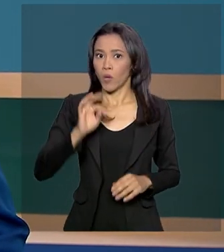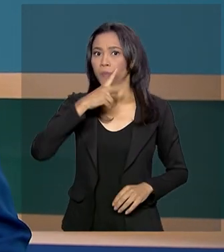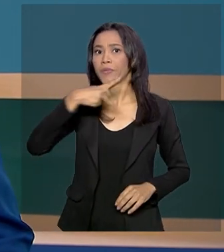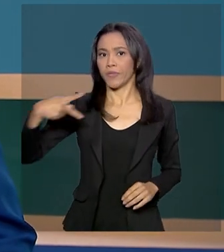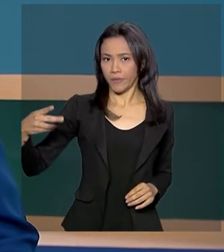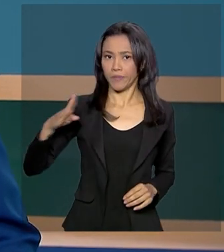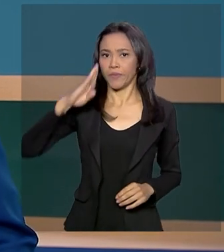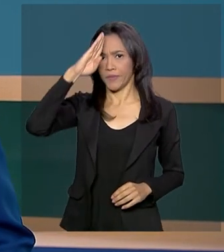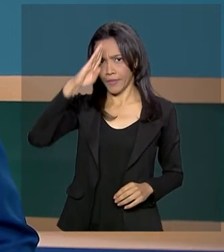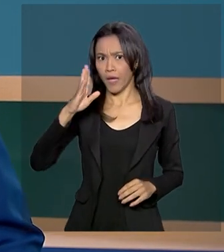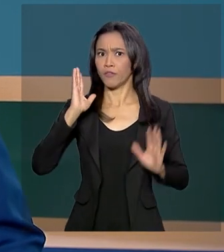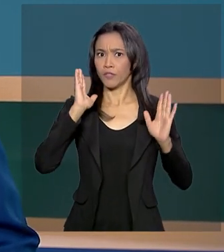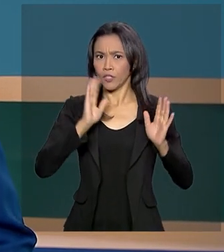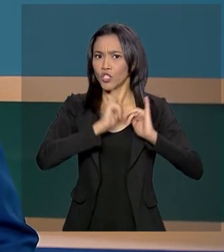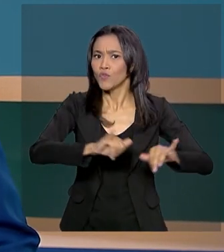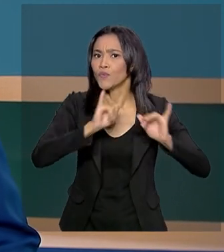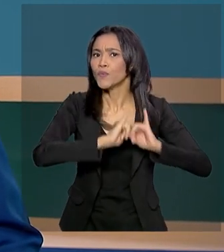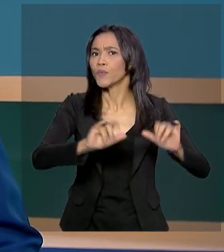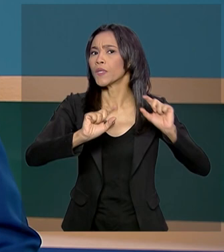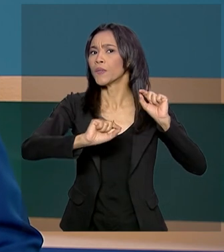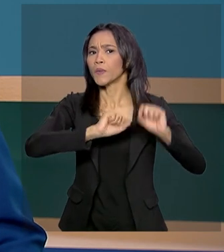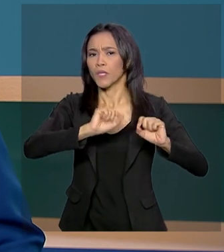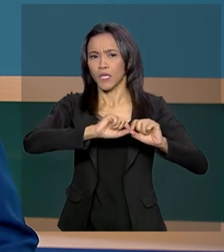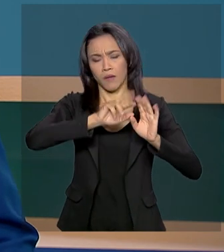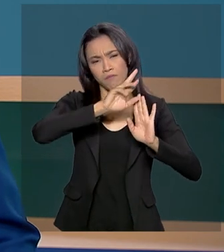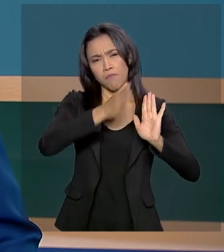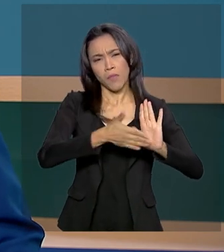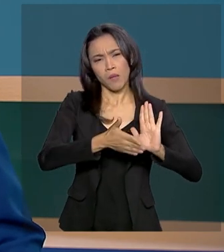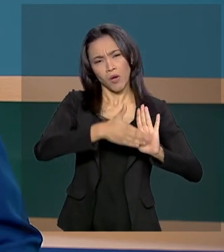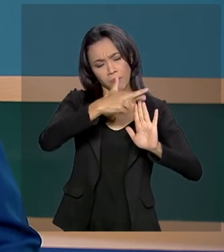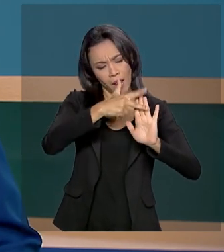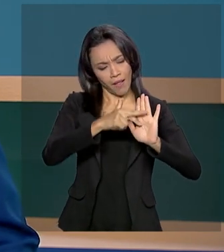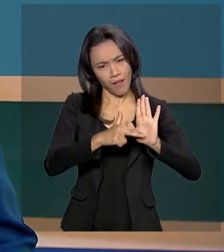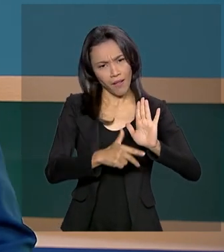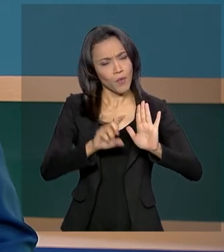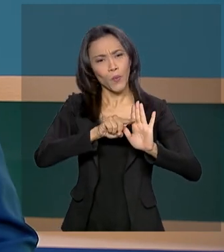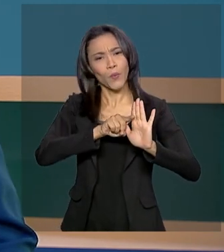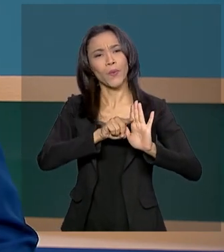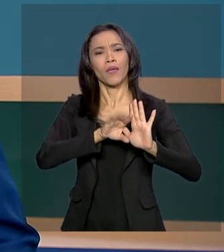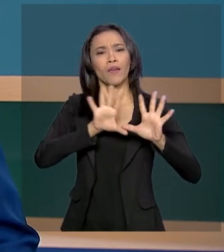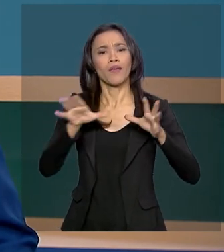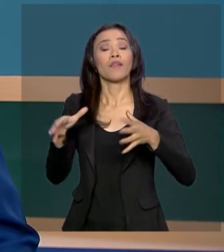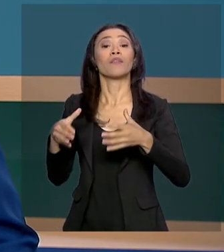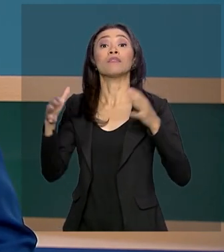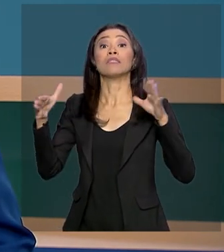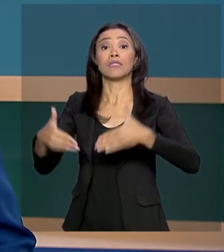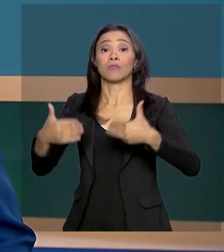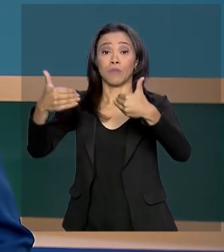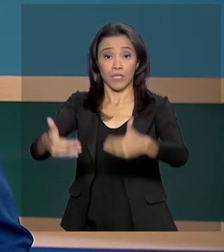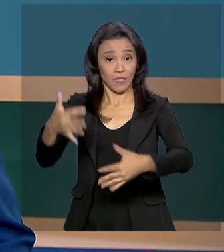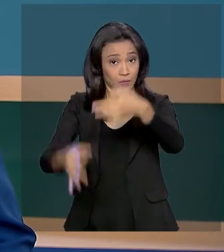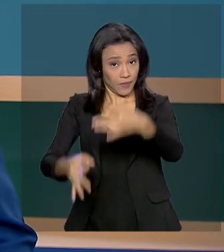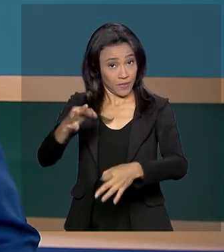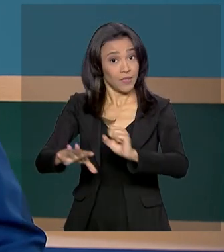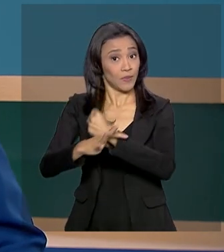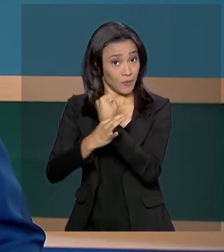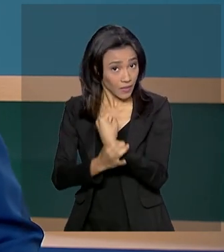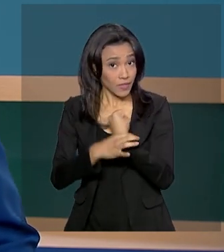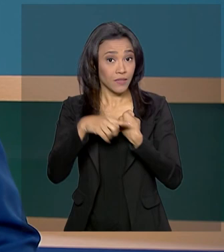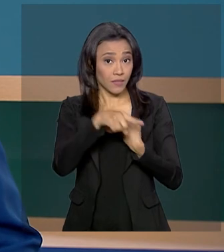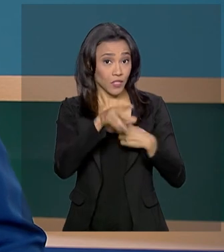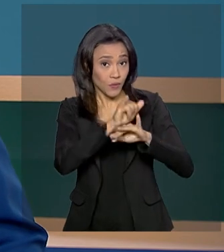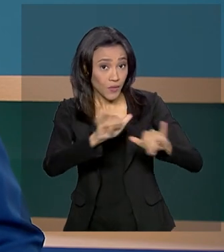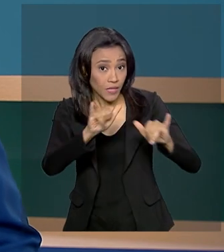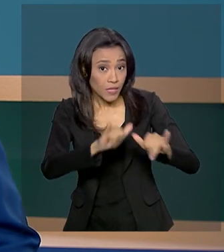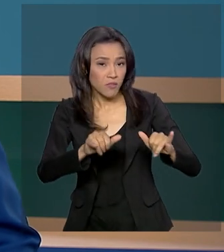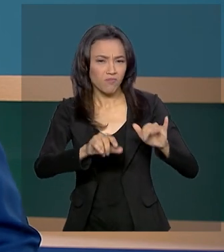Bolsonaro lança a campanha publicitária do pacote anticrime do Ministério da Justiça e Segurança Pública. Com o